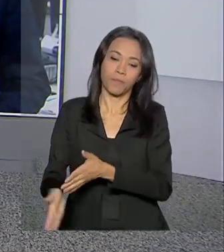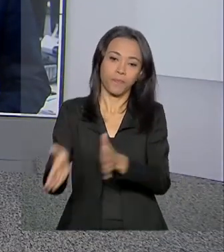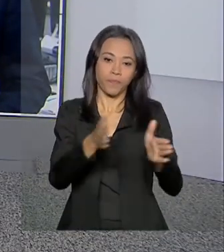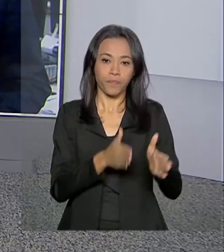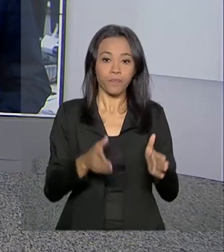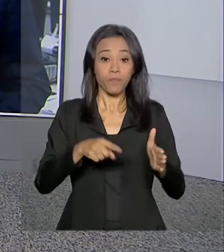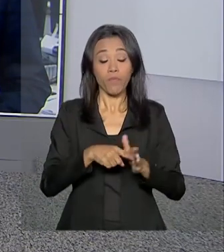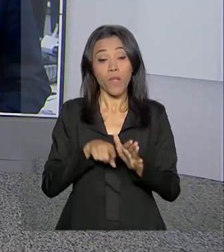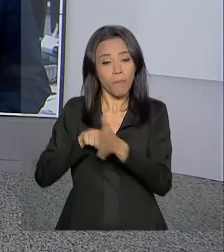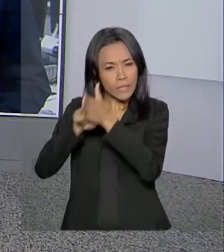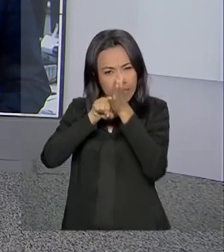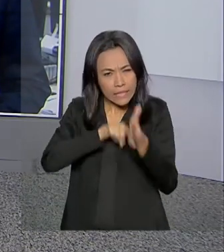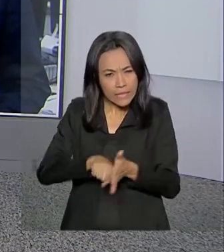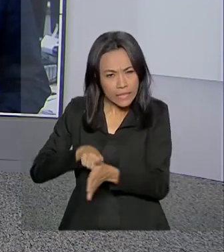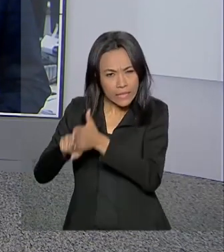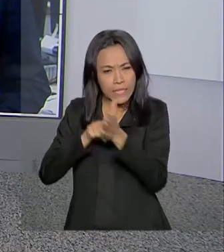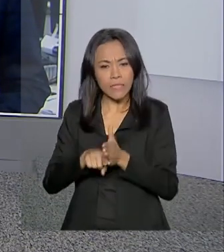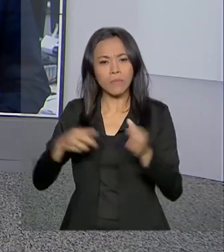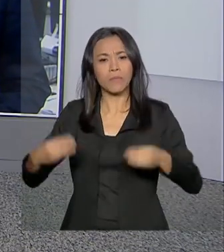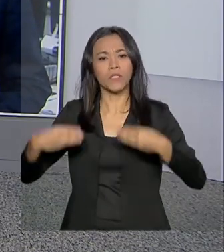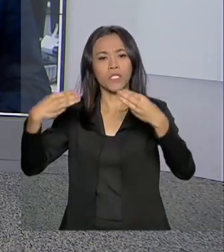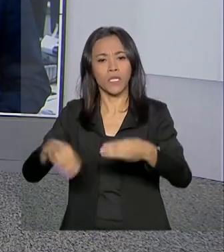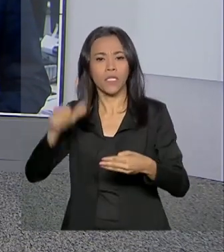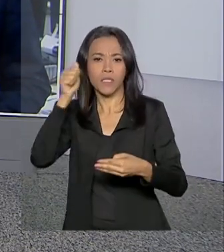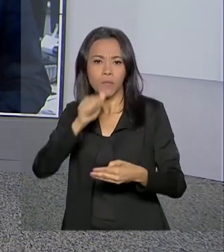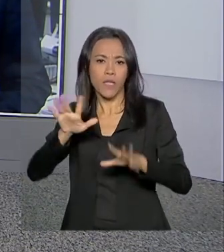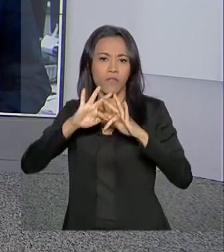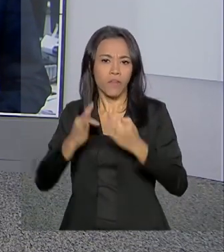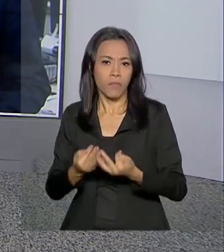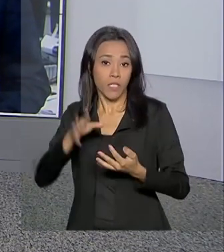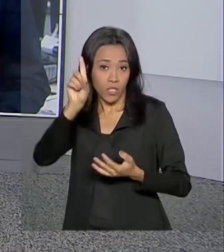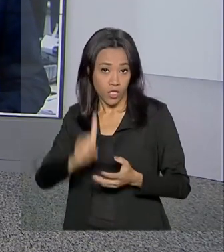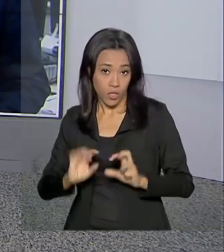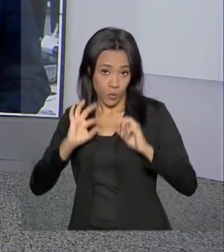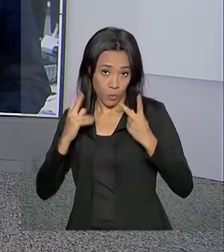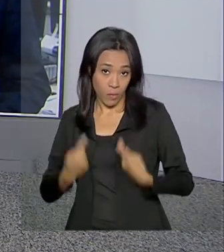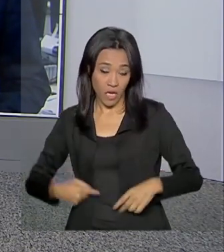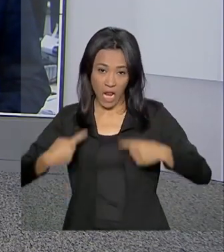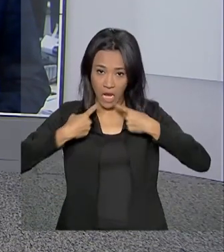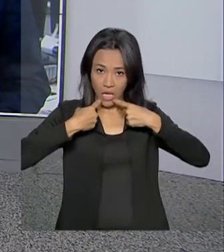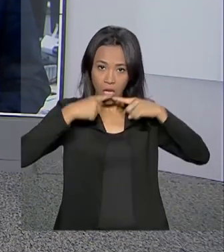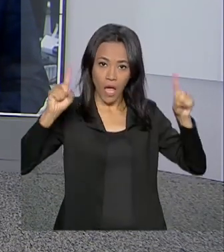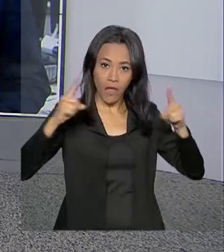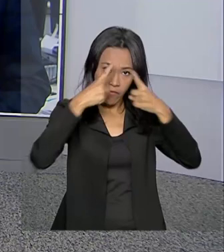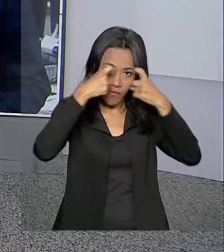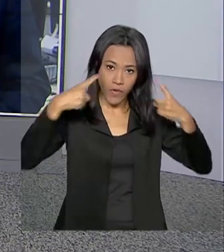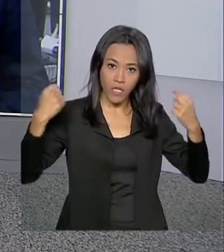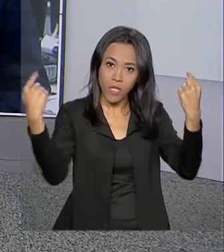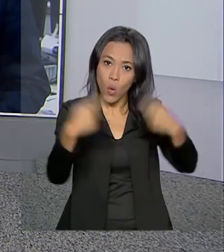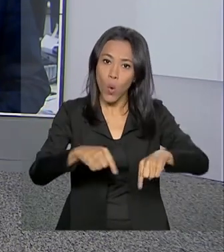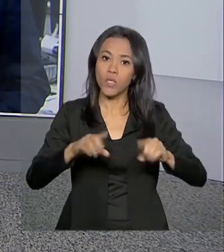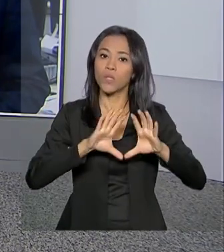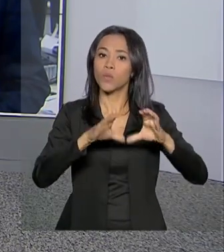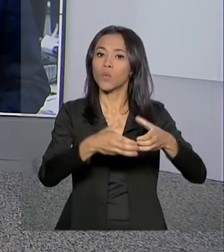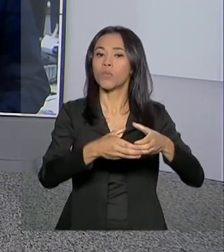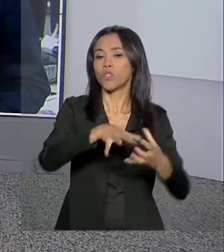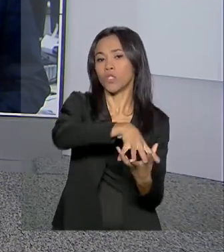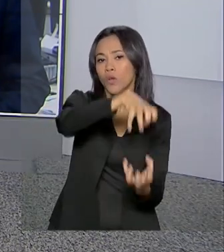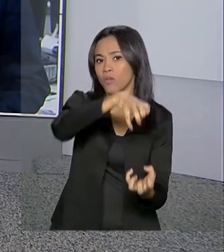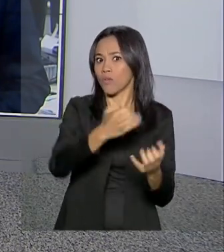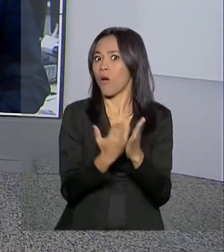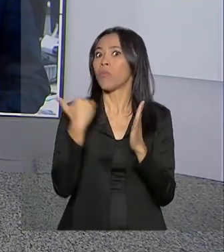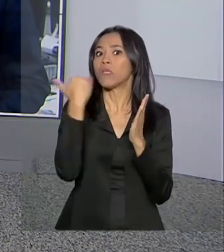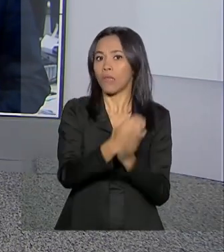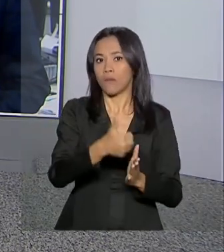Levantamento feito pelo Ministério da Mulher, da Família e dos Direitos Humanos revela que denúncias de violência contra idosos aumentaram 13% no ano